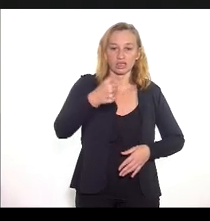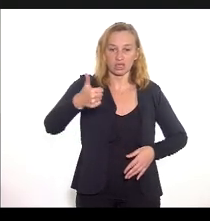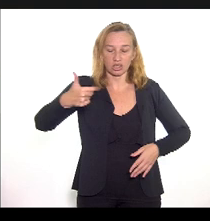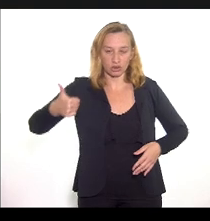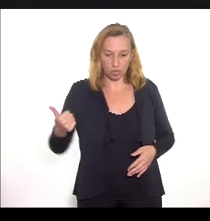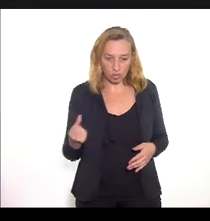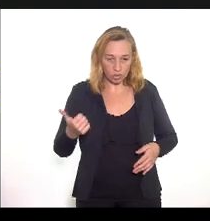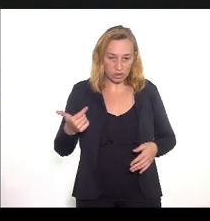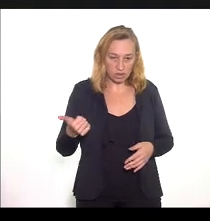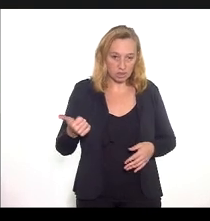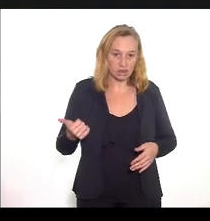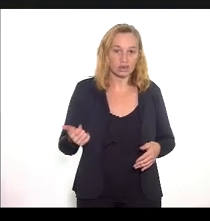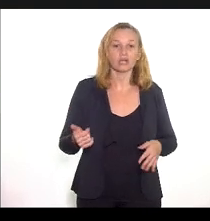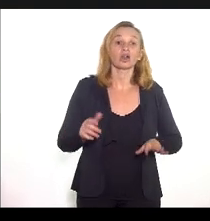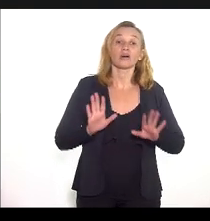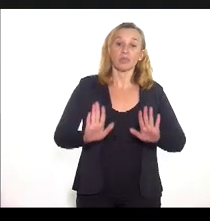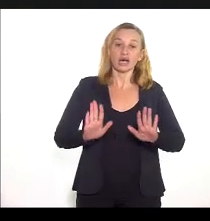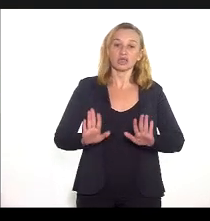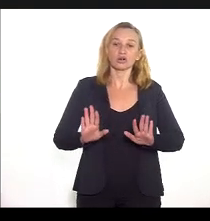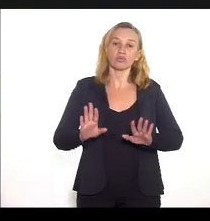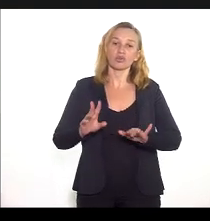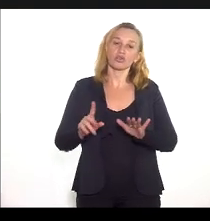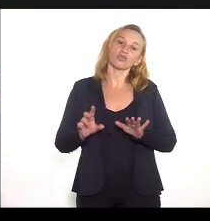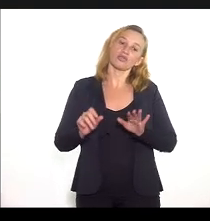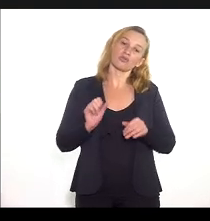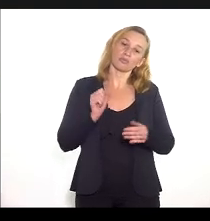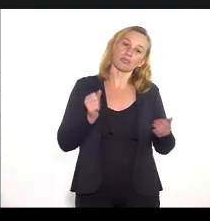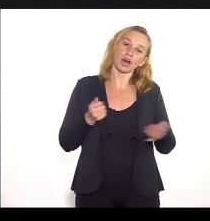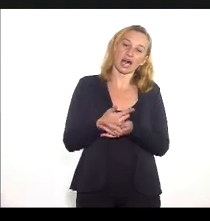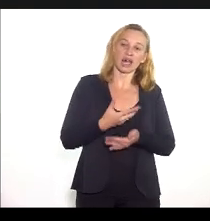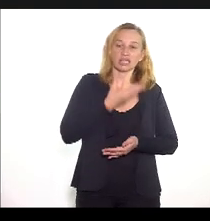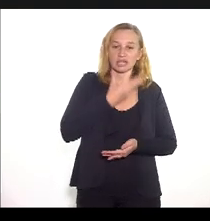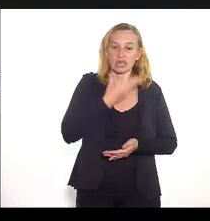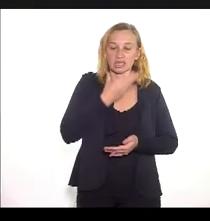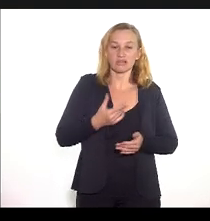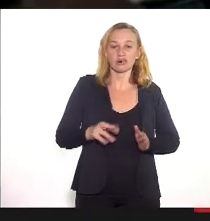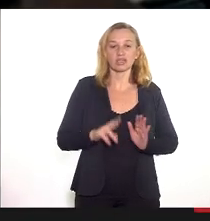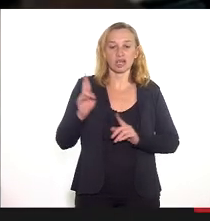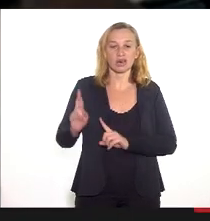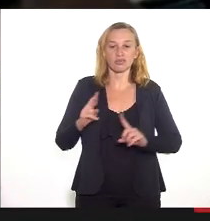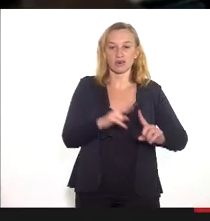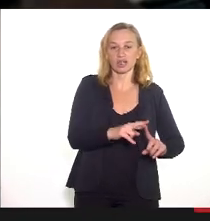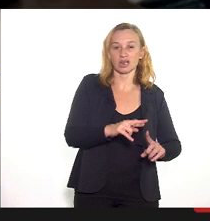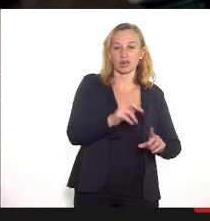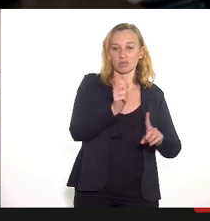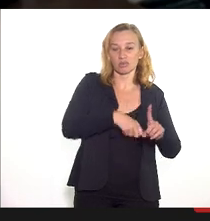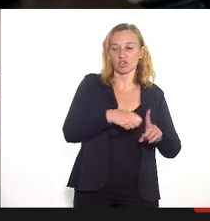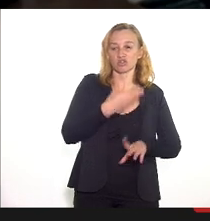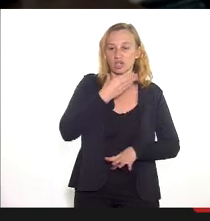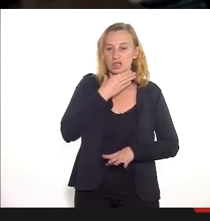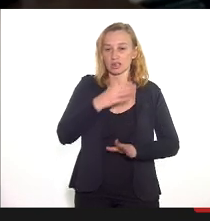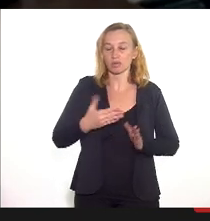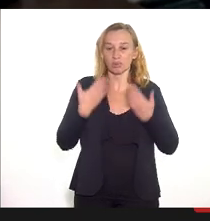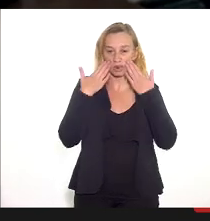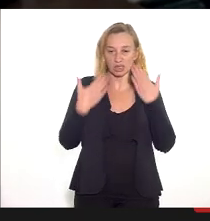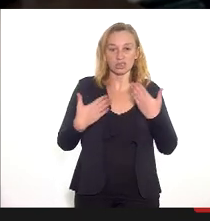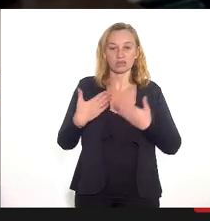feito em dezembro ele vai se referir ao quadrimestre lá de dezembro em agosto quando a gente fizer essa apresentação alert